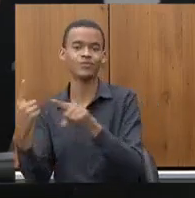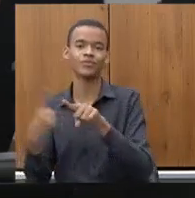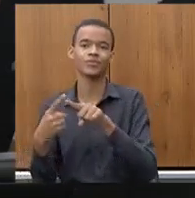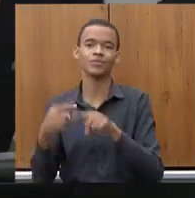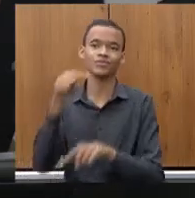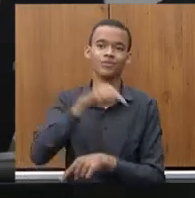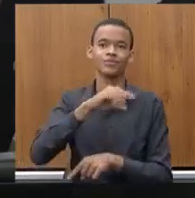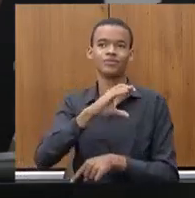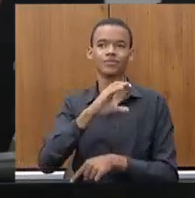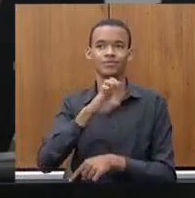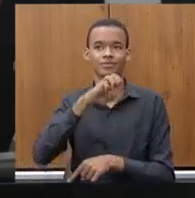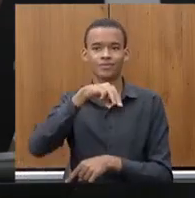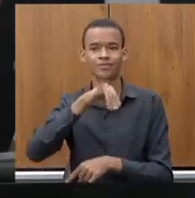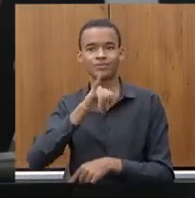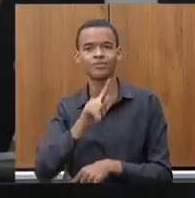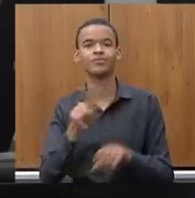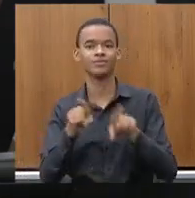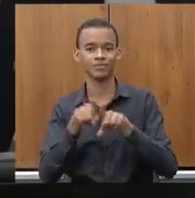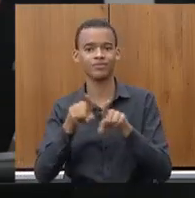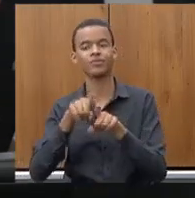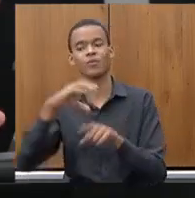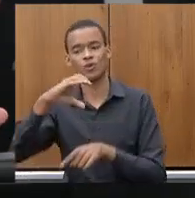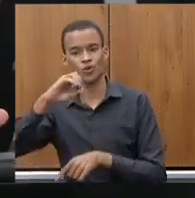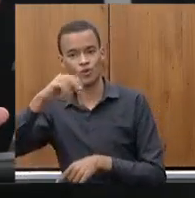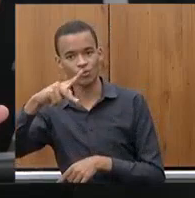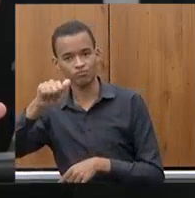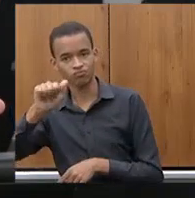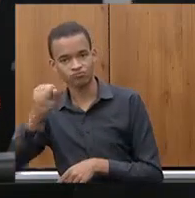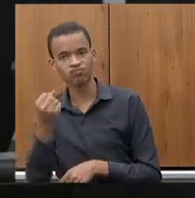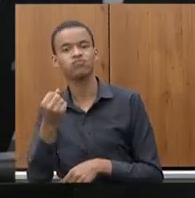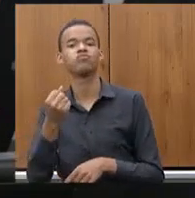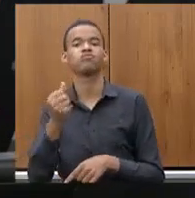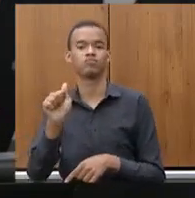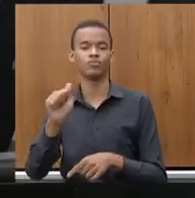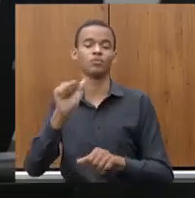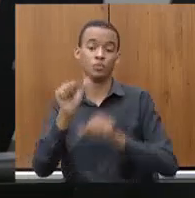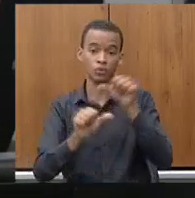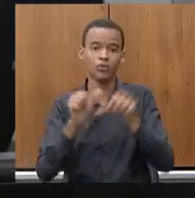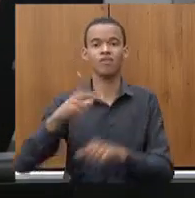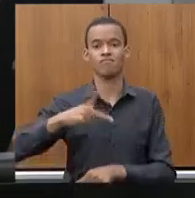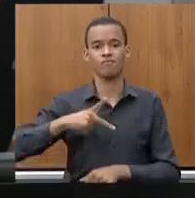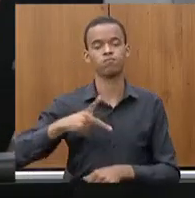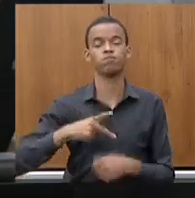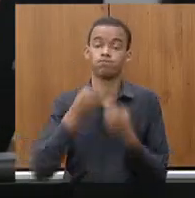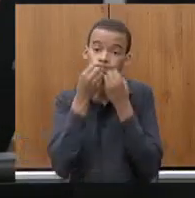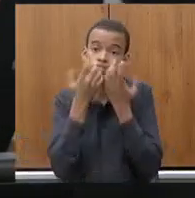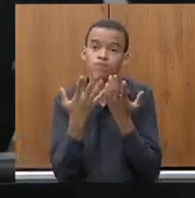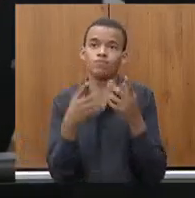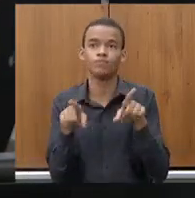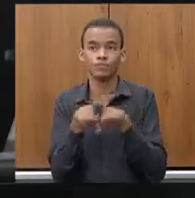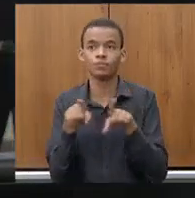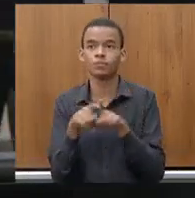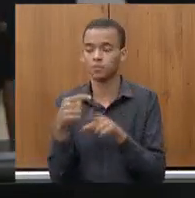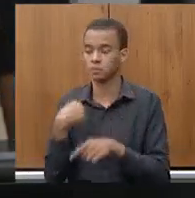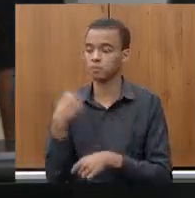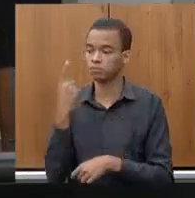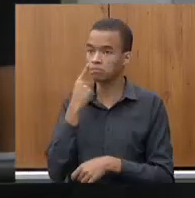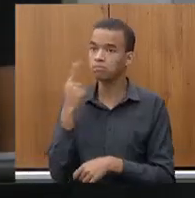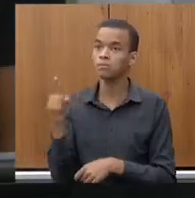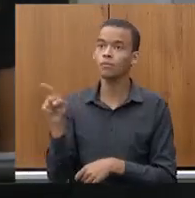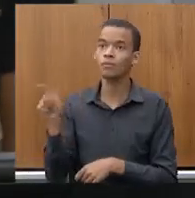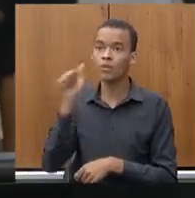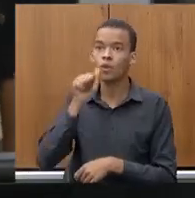e à COPASA. Mas hoje, ouvindo a deputada Beatriz Serqueira, eu vou até separar o trecho daquele